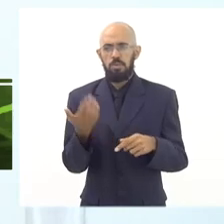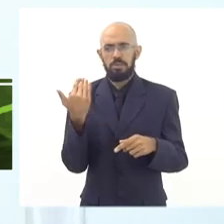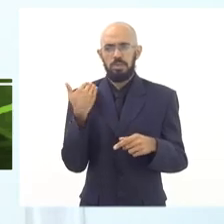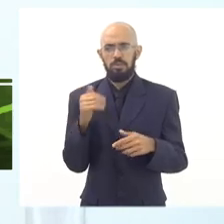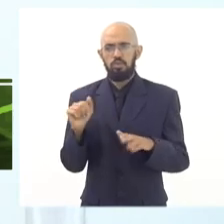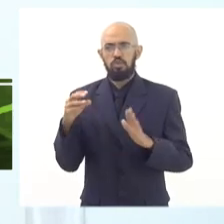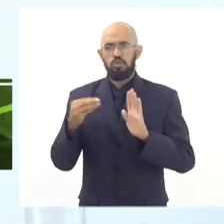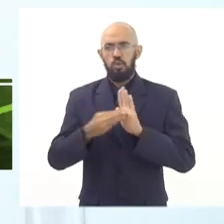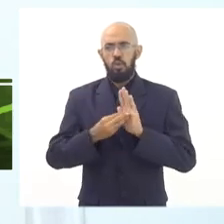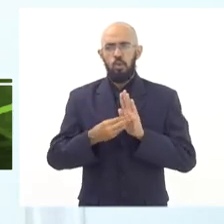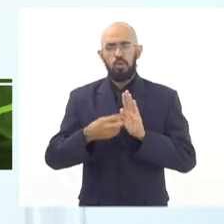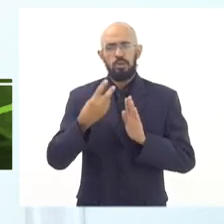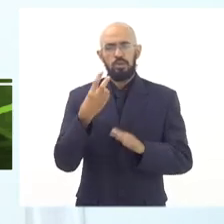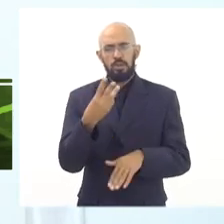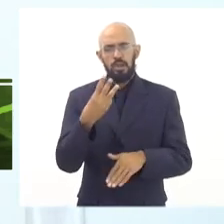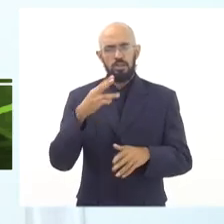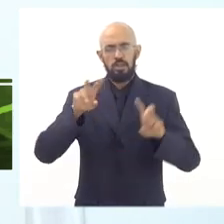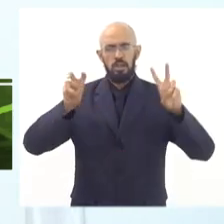colocou três eixos.